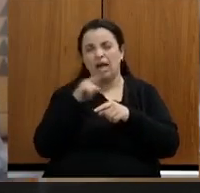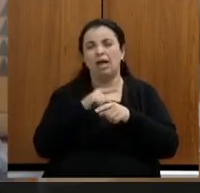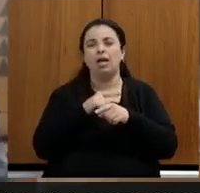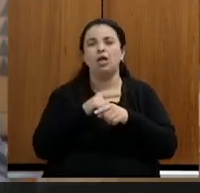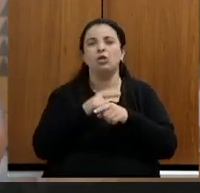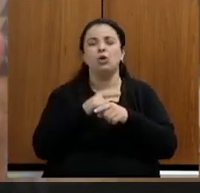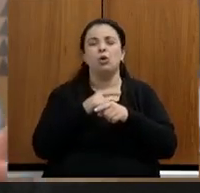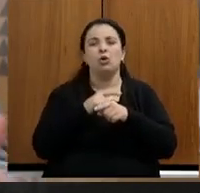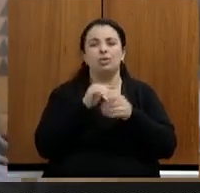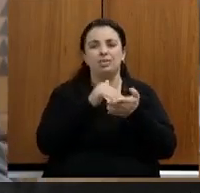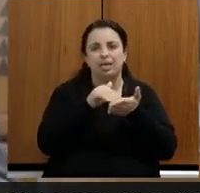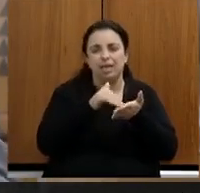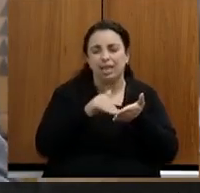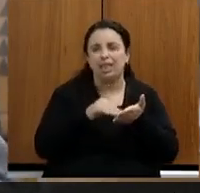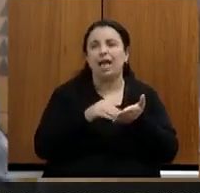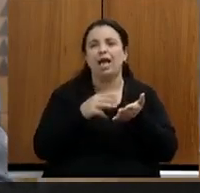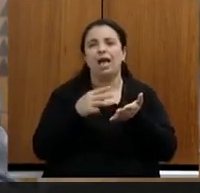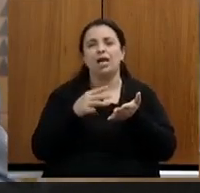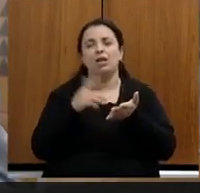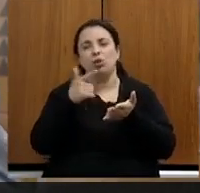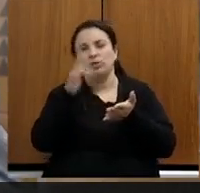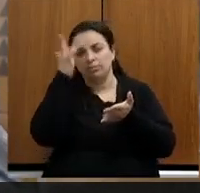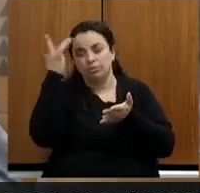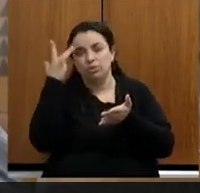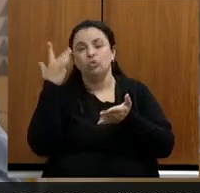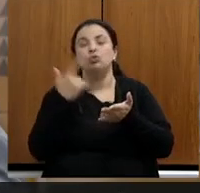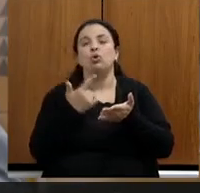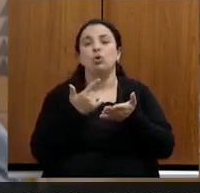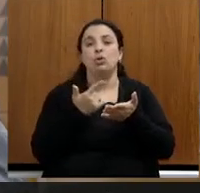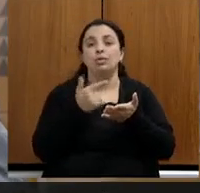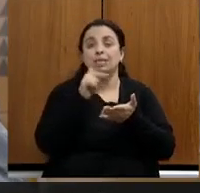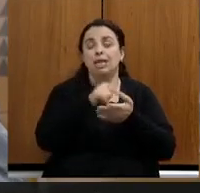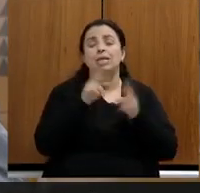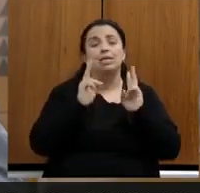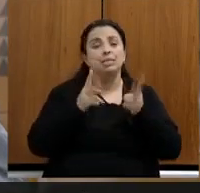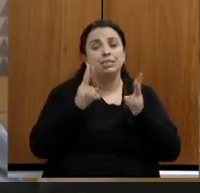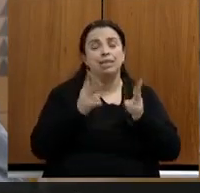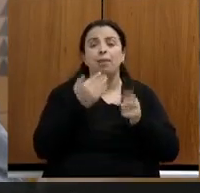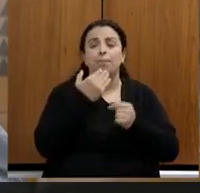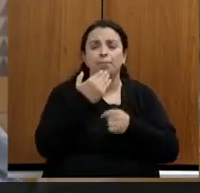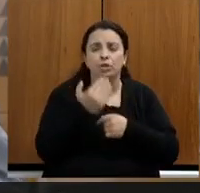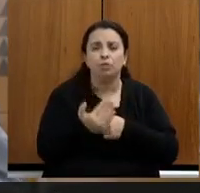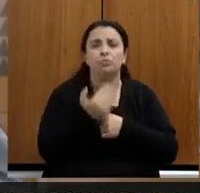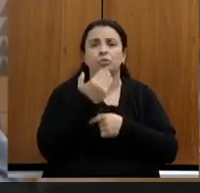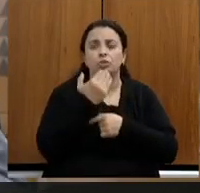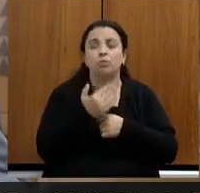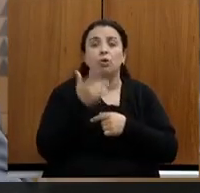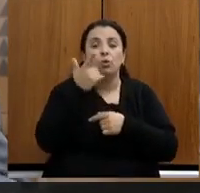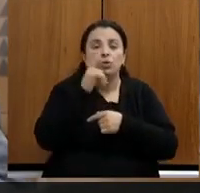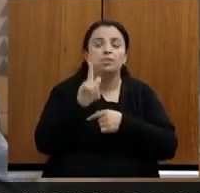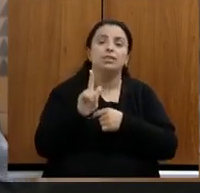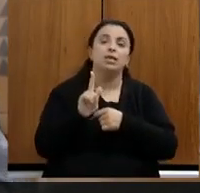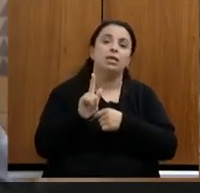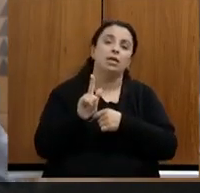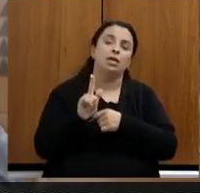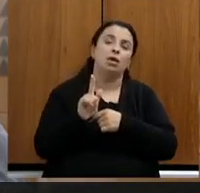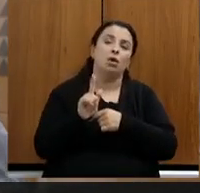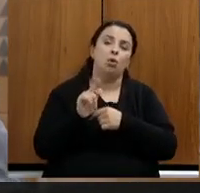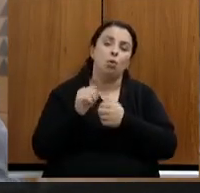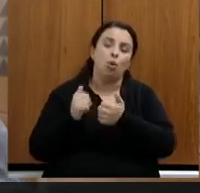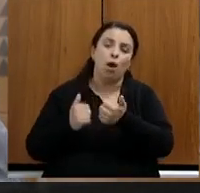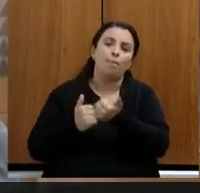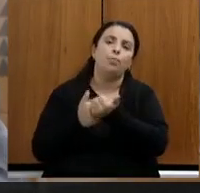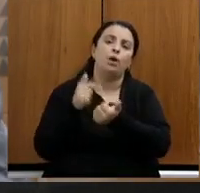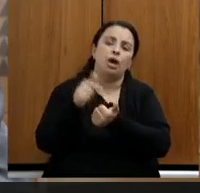secretaria e sempre o deputado Noraldino fazendo esse apelo para que pudesse resolver e realmente é um privilégio